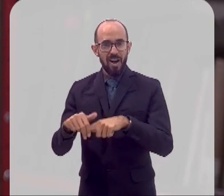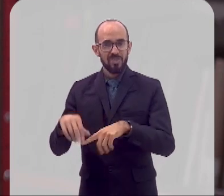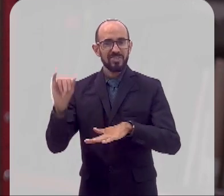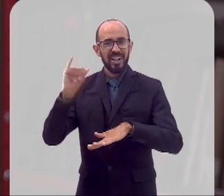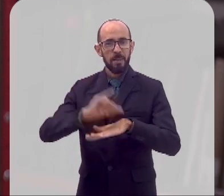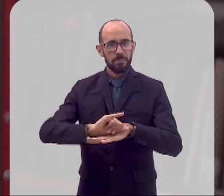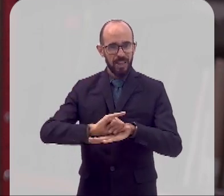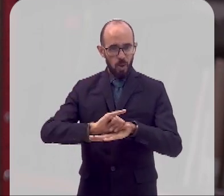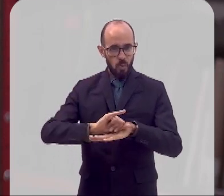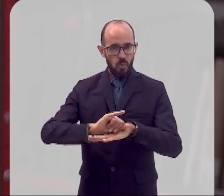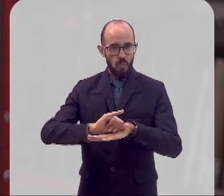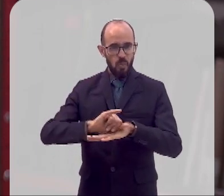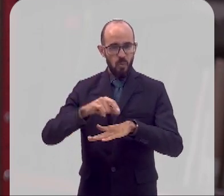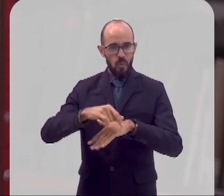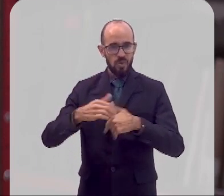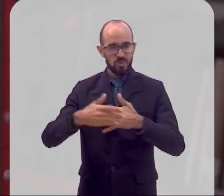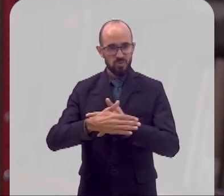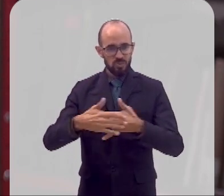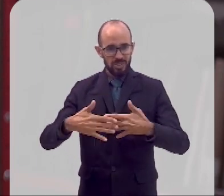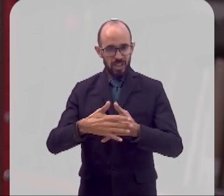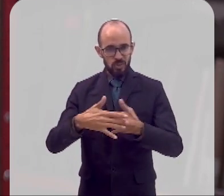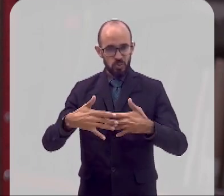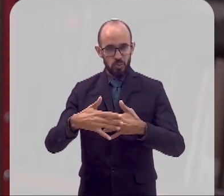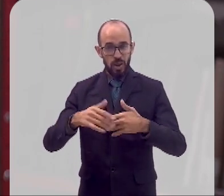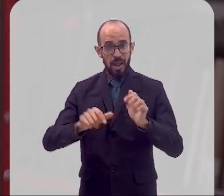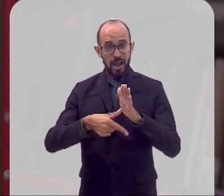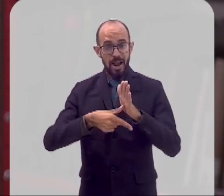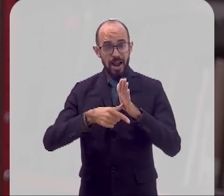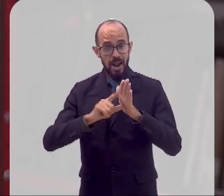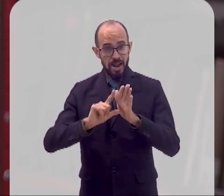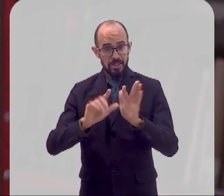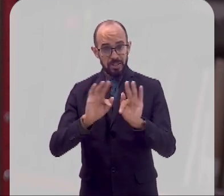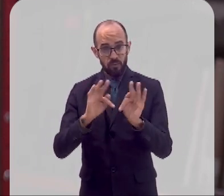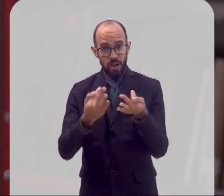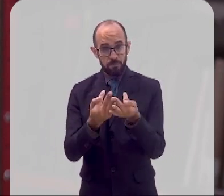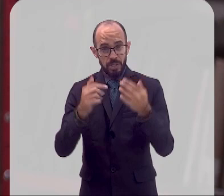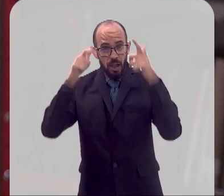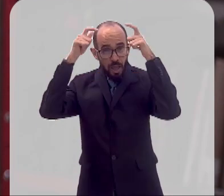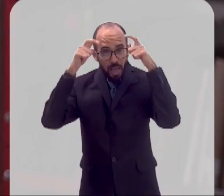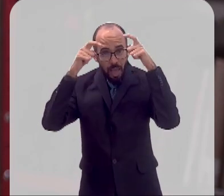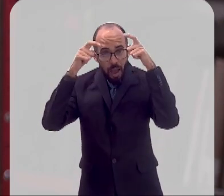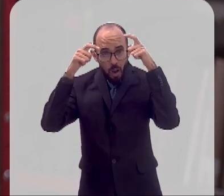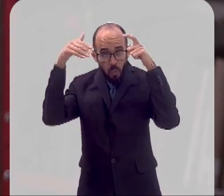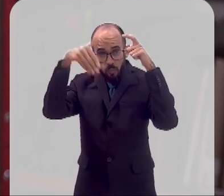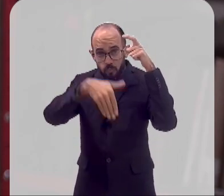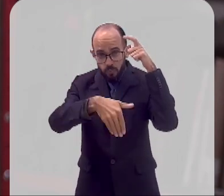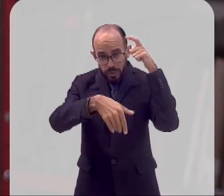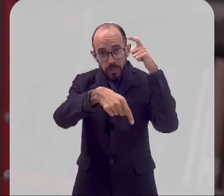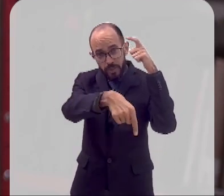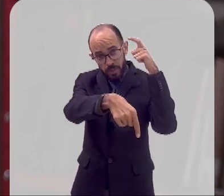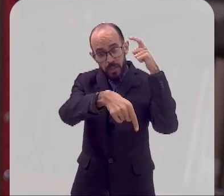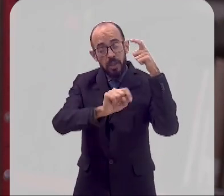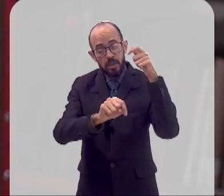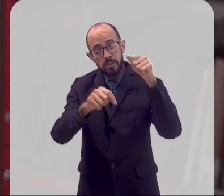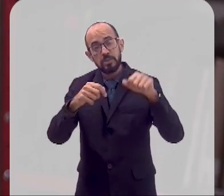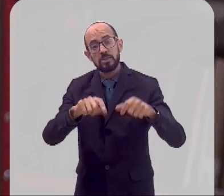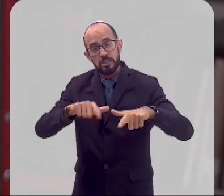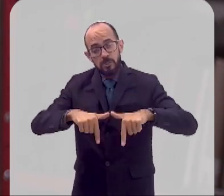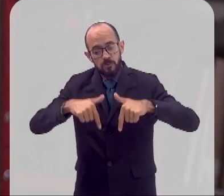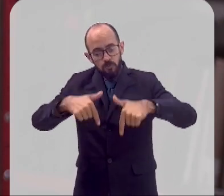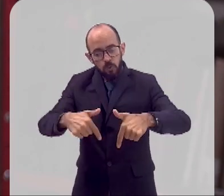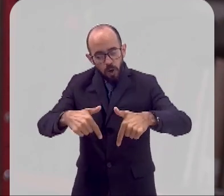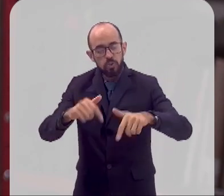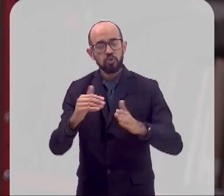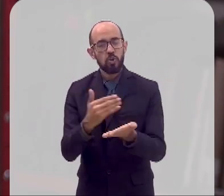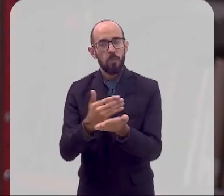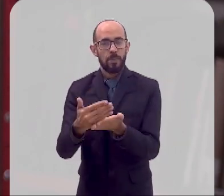capital, né? De centro, aí, antes mesmo da chegada da família real, esses esforços, eles vão sendo multiplicados. Então, a gente